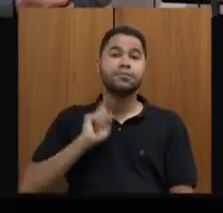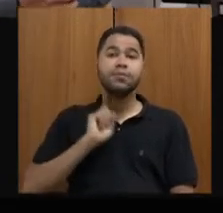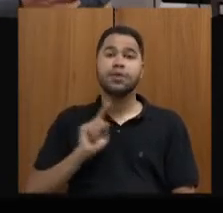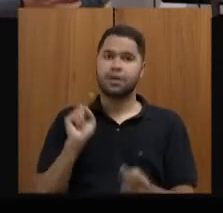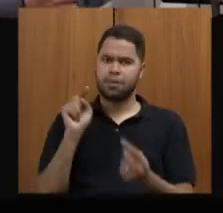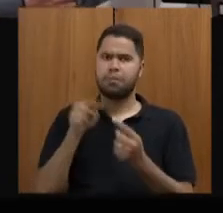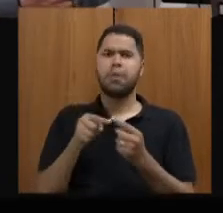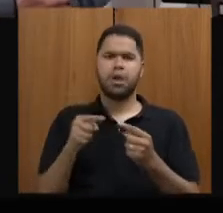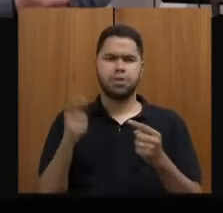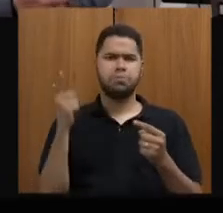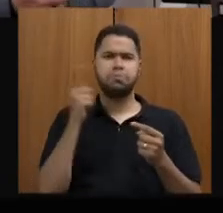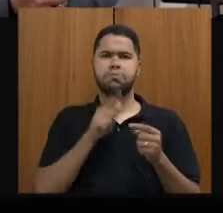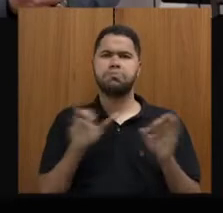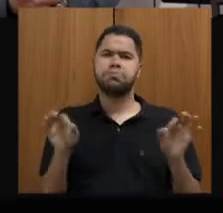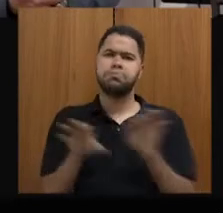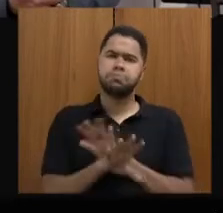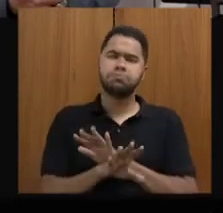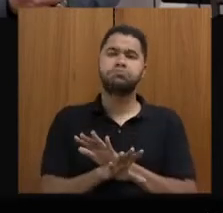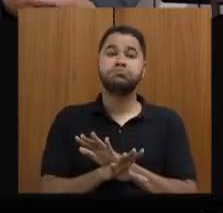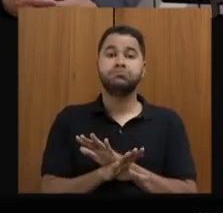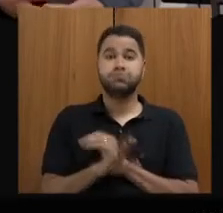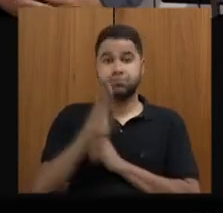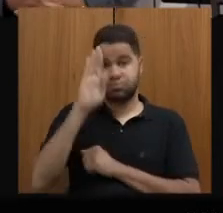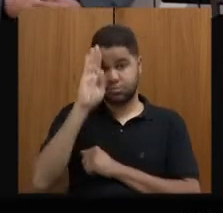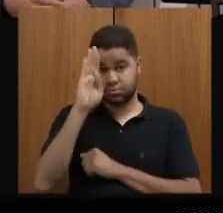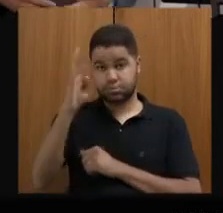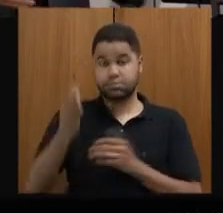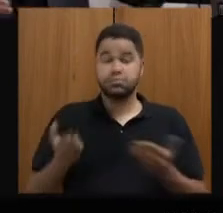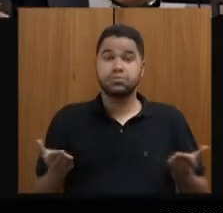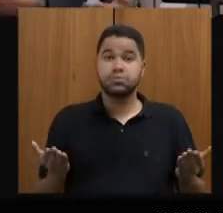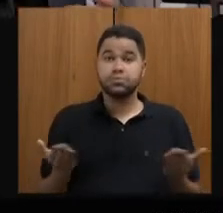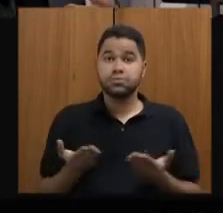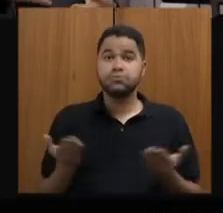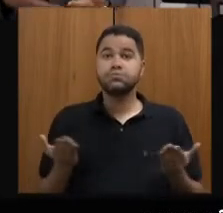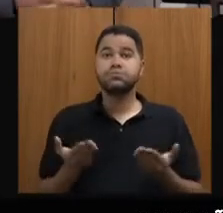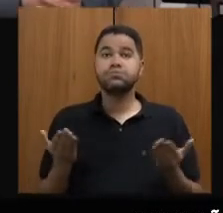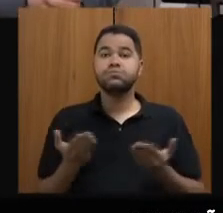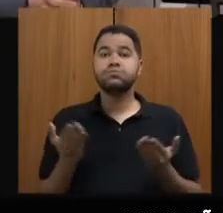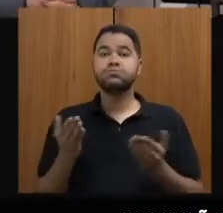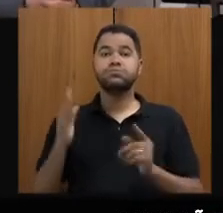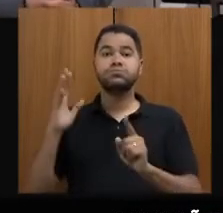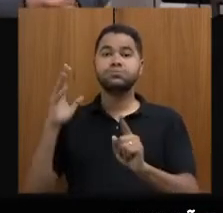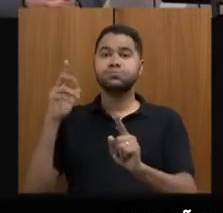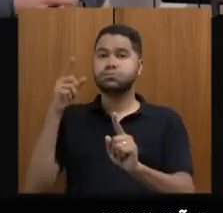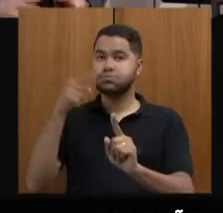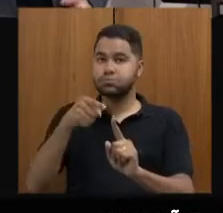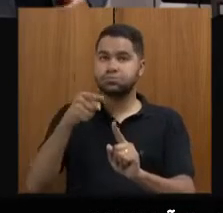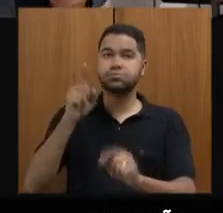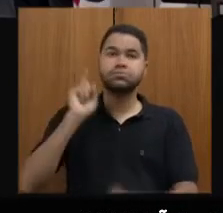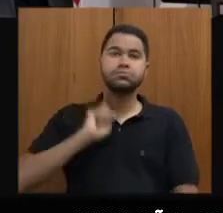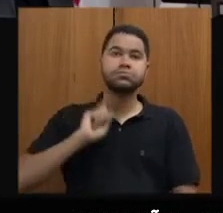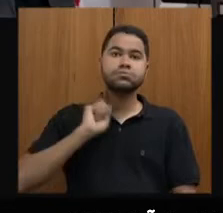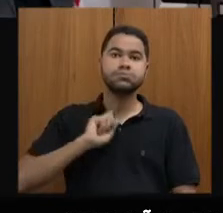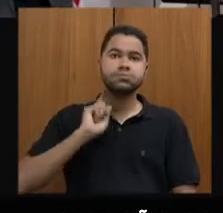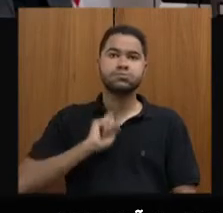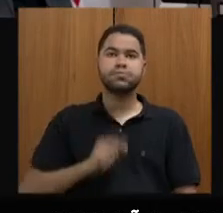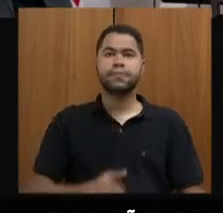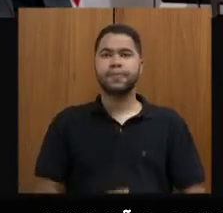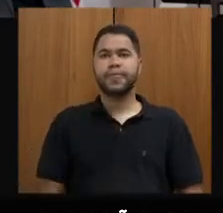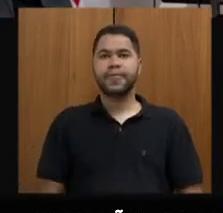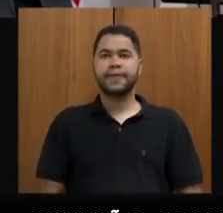está alcançada, entre o principal, hoje, o principal destino do Estado de Minas Gerais no país.